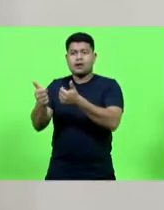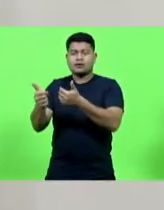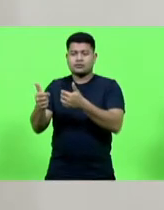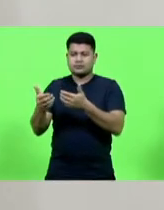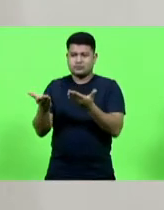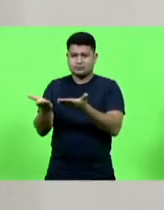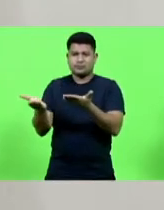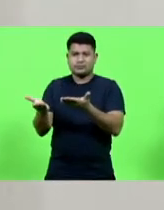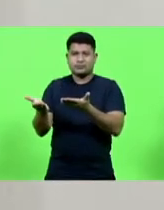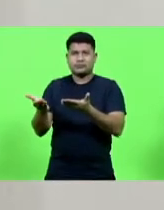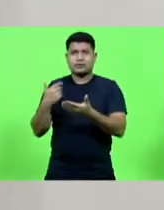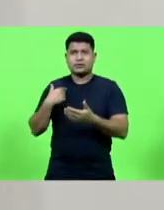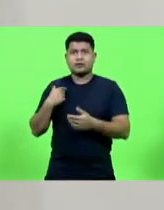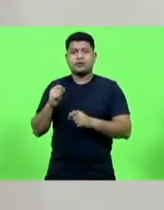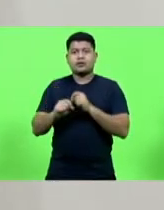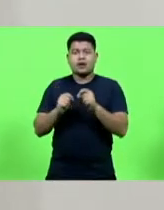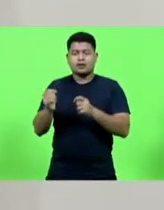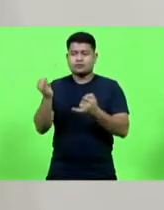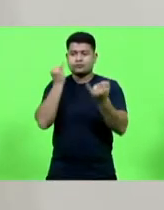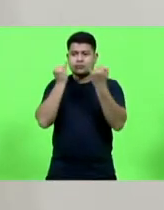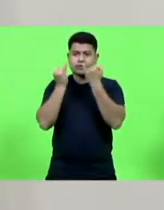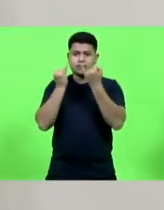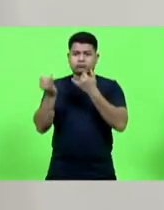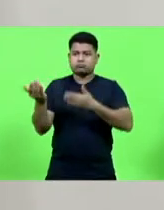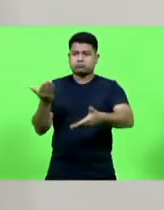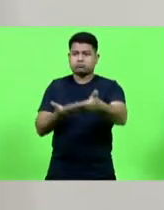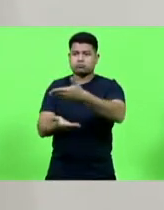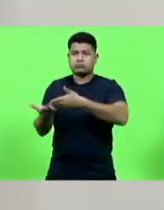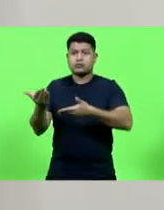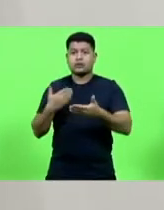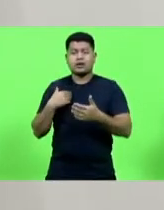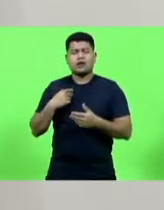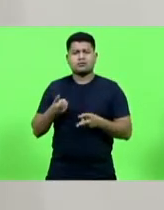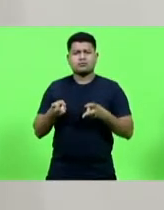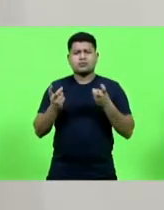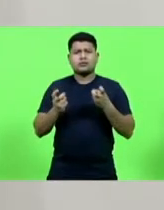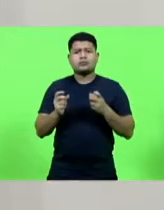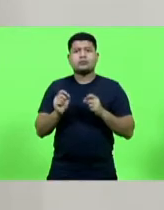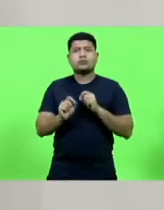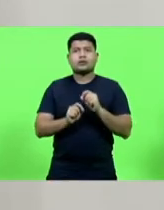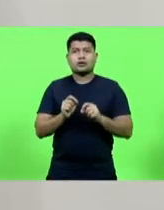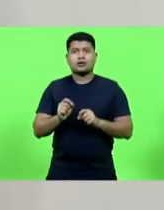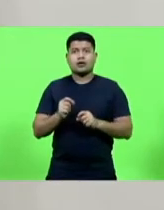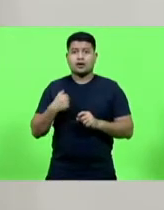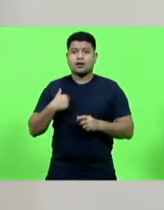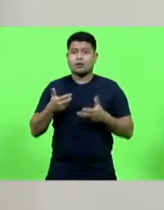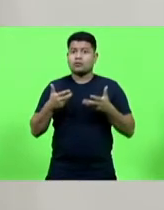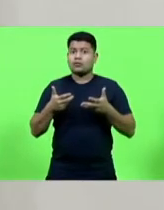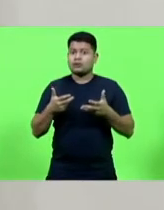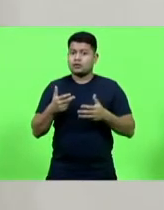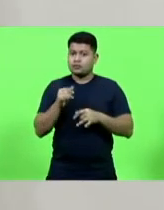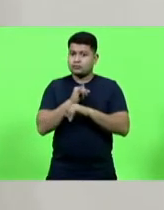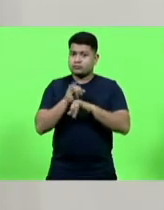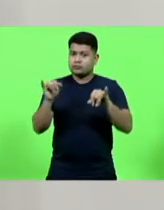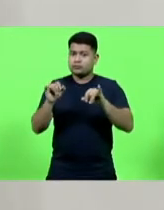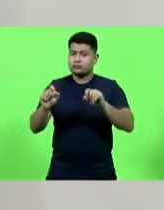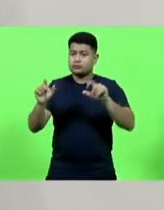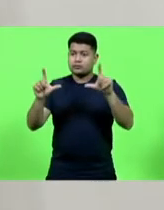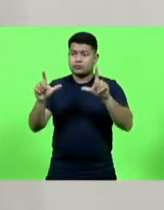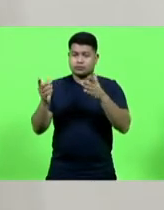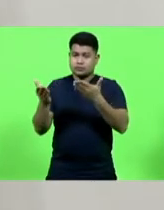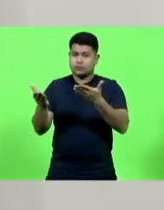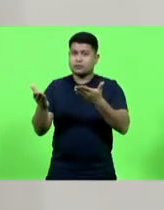passando informações e eu já percebi isso e eu gostaria realmente de ressaltar, tão de parabéns.